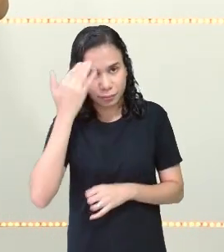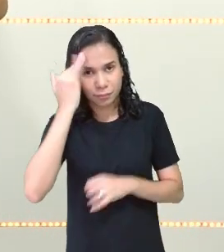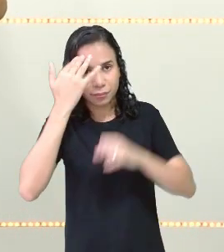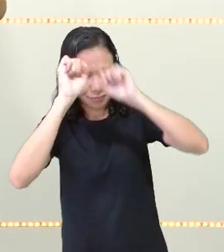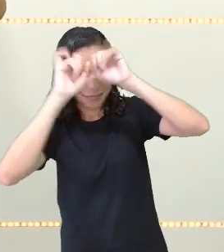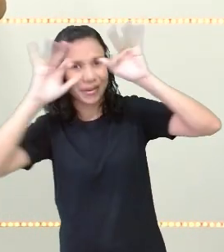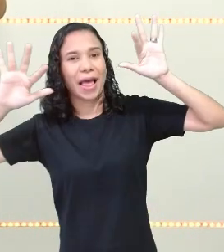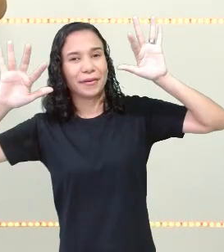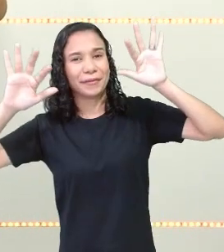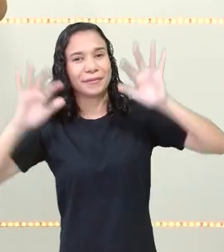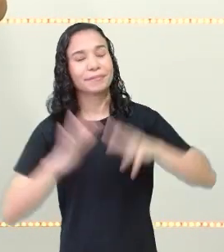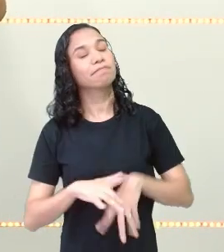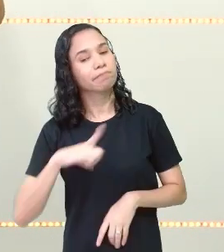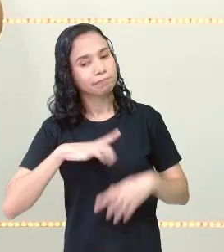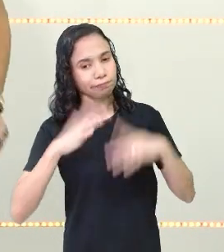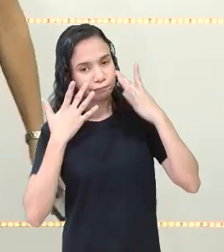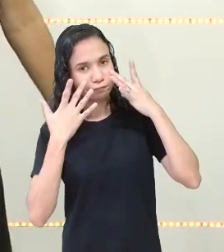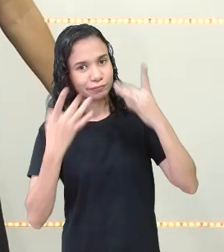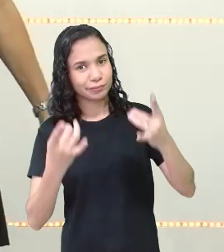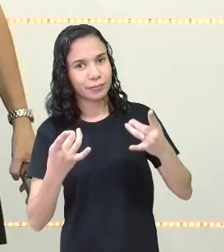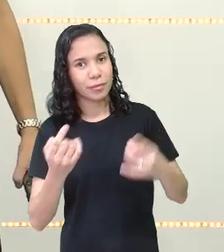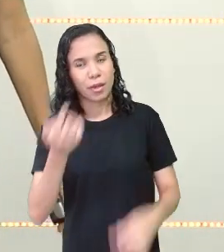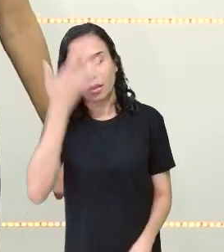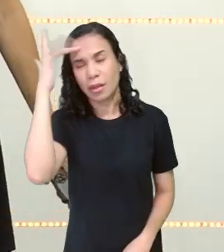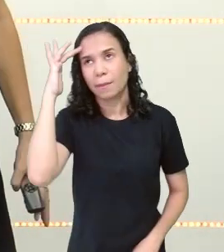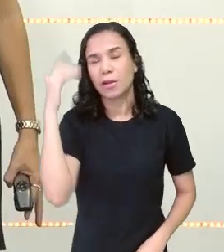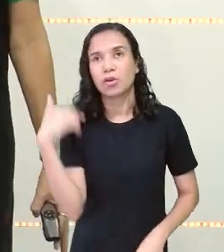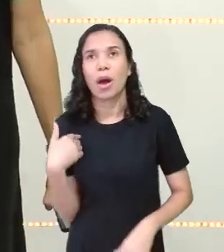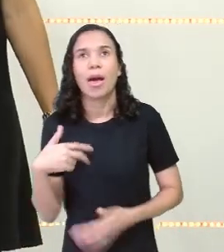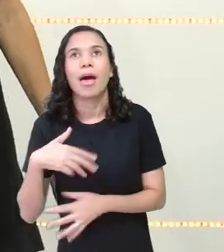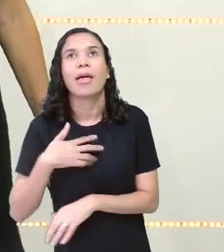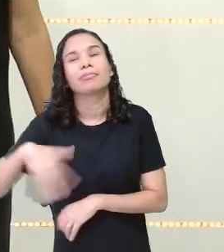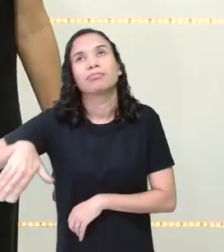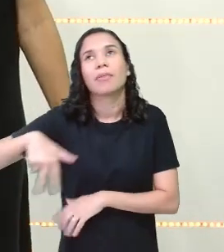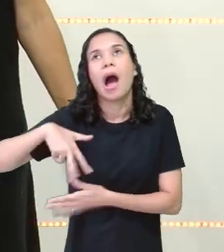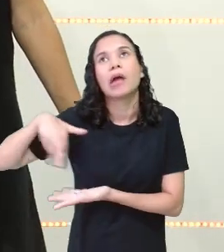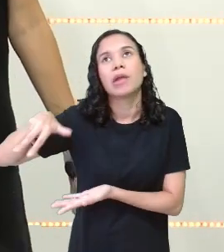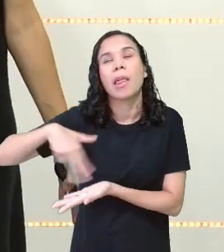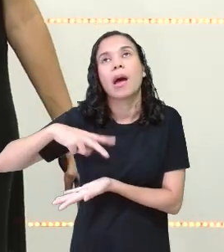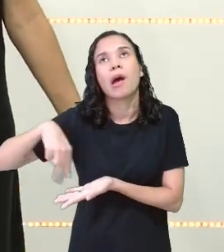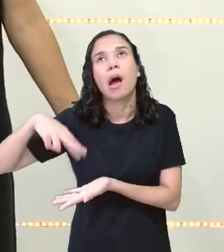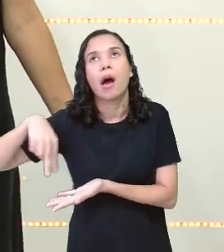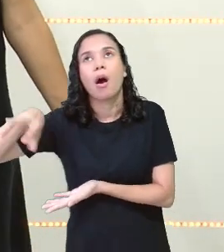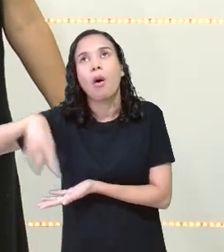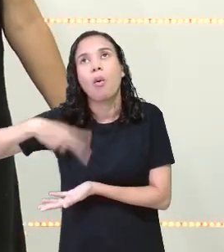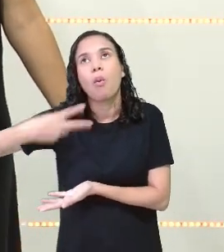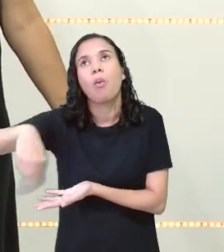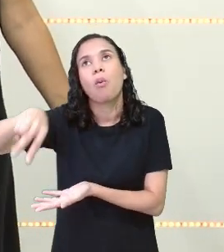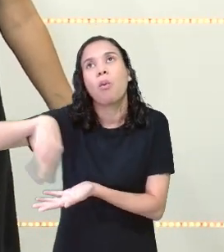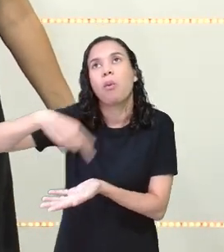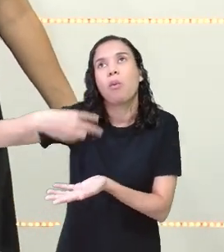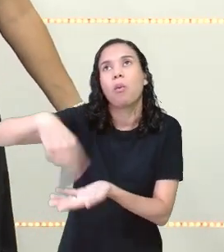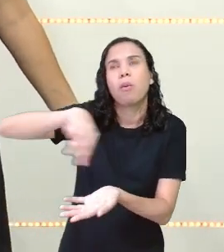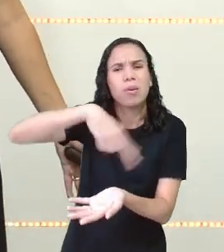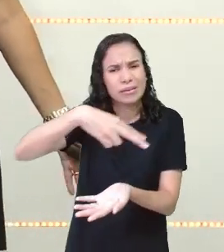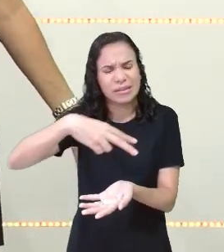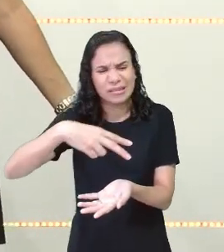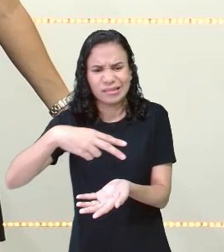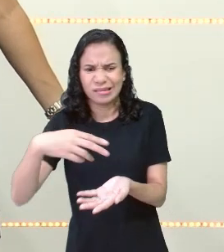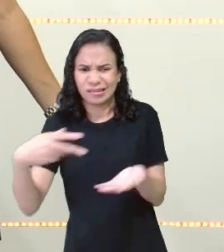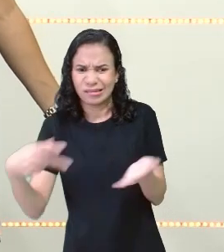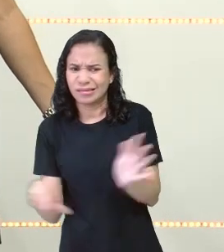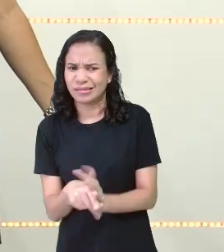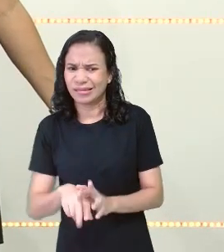Entenderam isso? Presta atenção. Ninguém sai pela rua. Blem, blem, blem, blem. Se você sair assim pela rua, aí verdade, você está